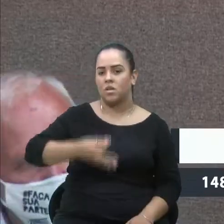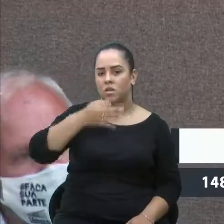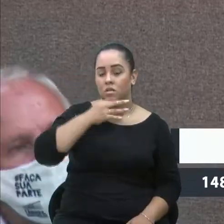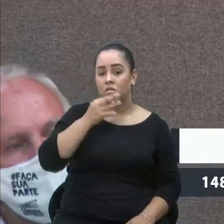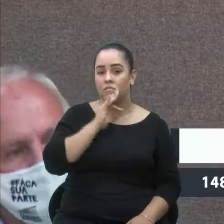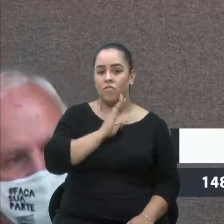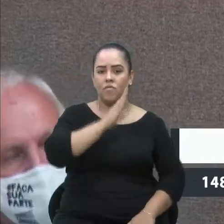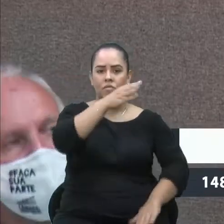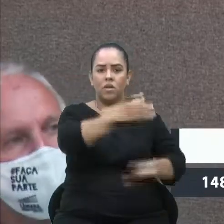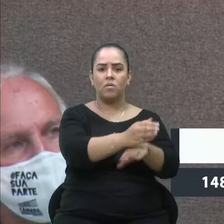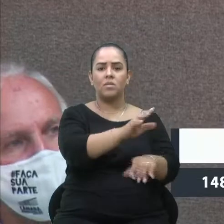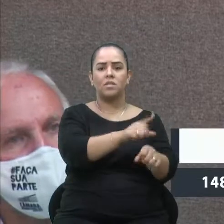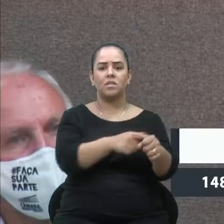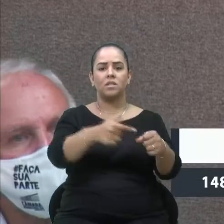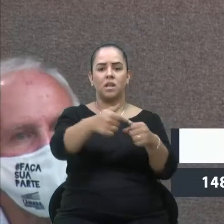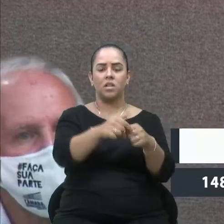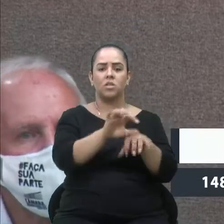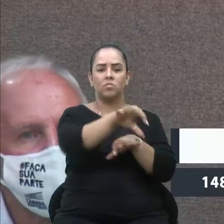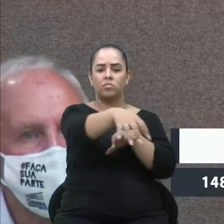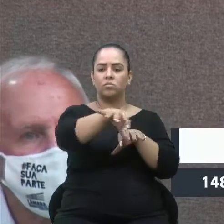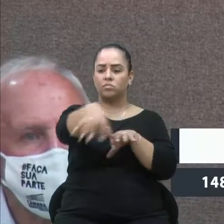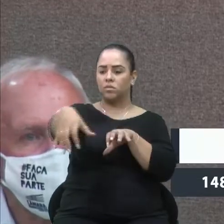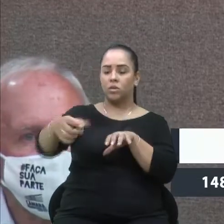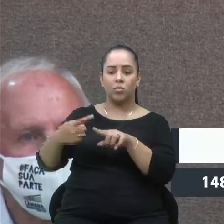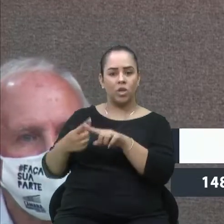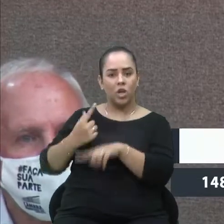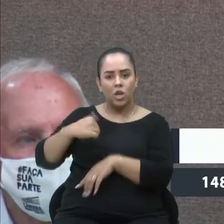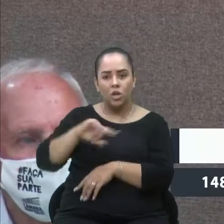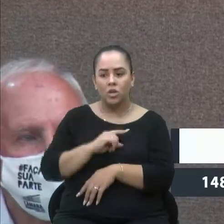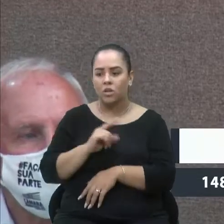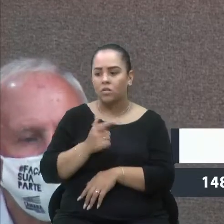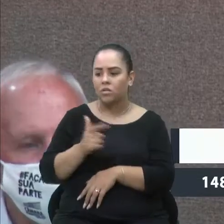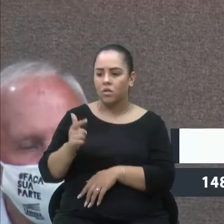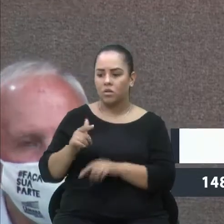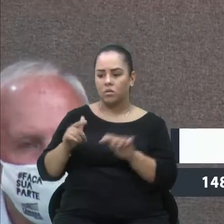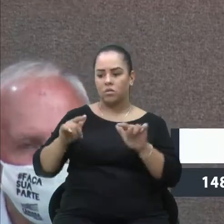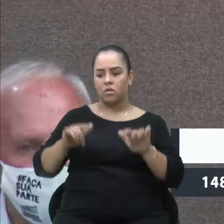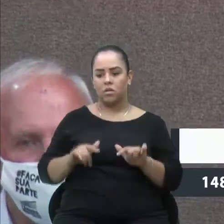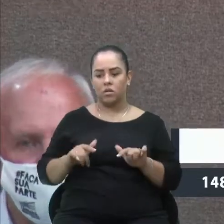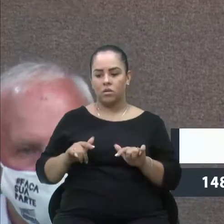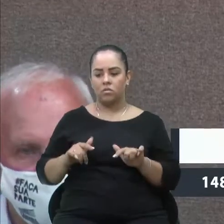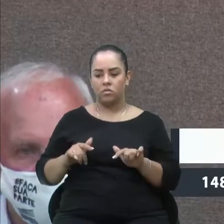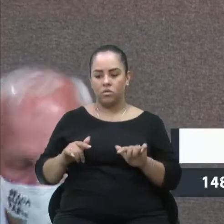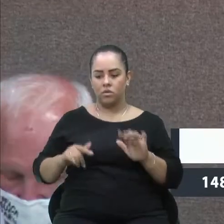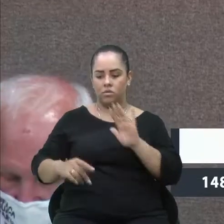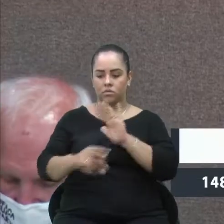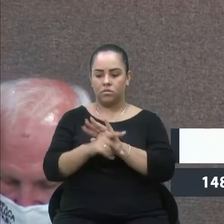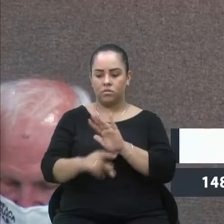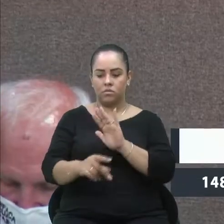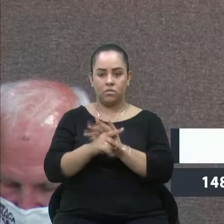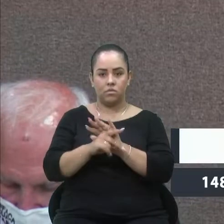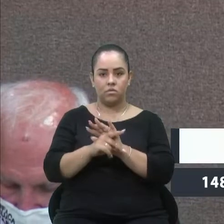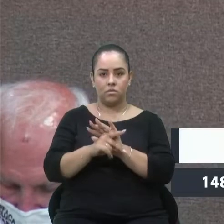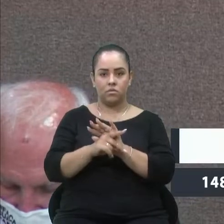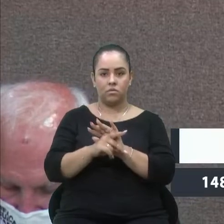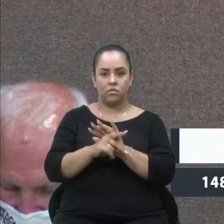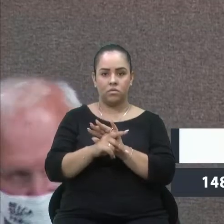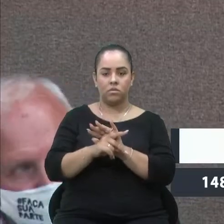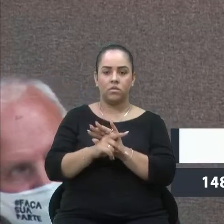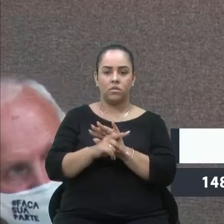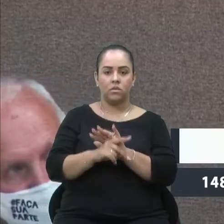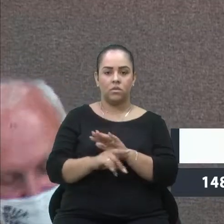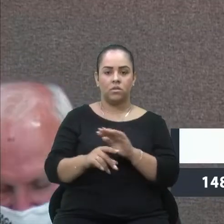redor por nós não ter um espaço público destinado ao automotivo em Caxias do Sul. Então,